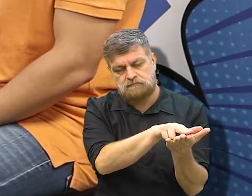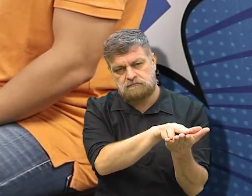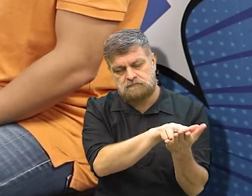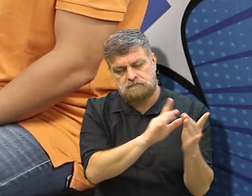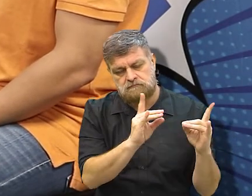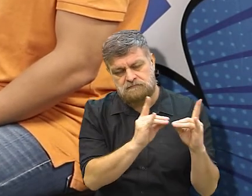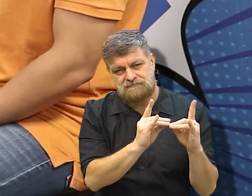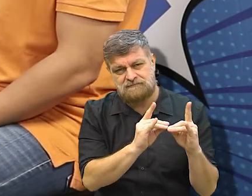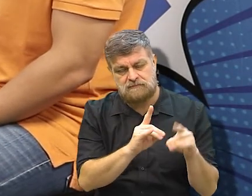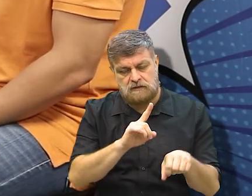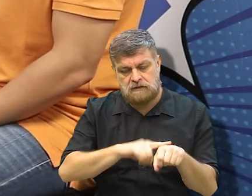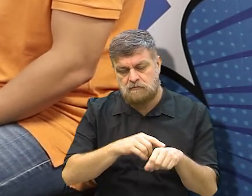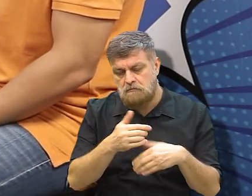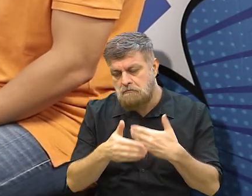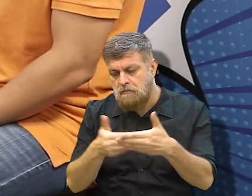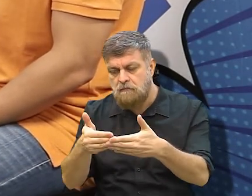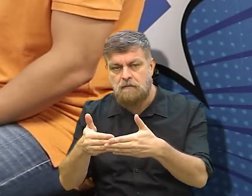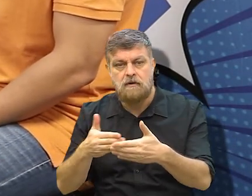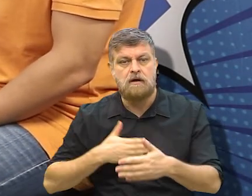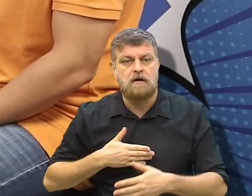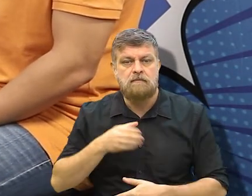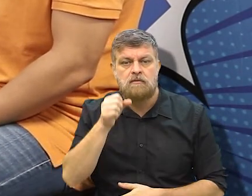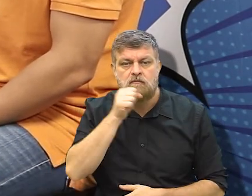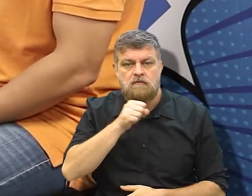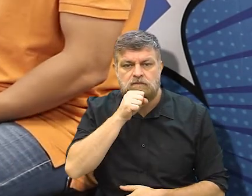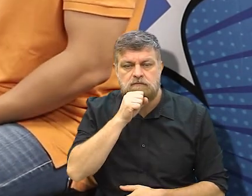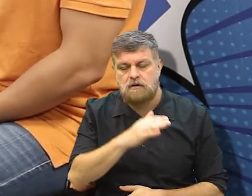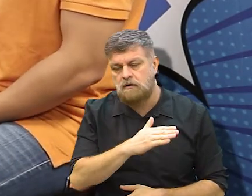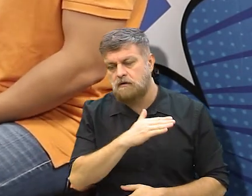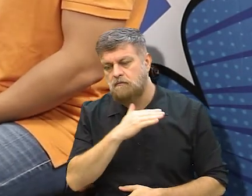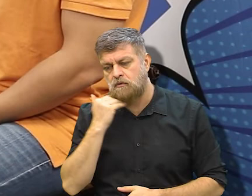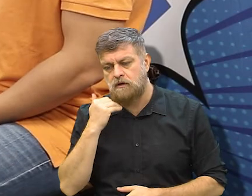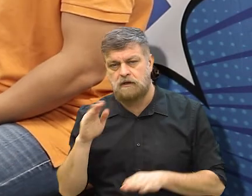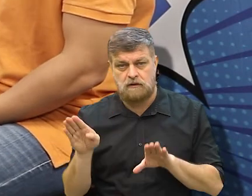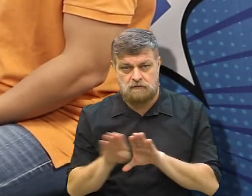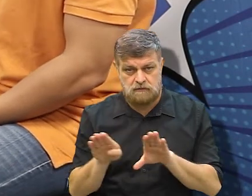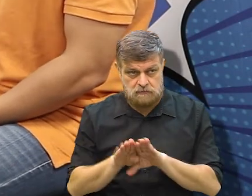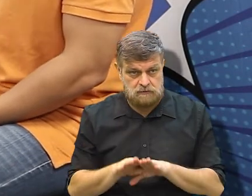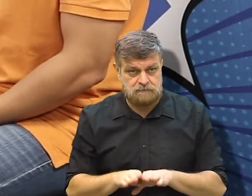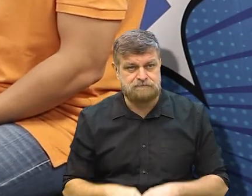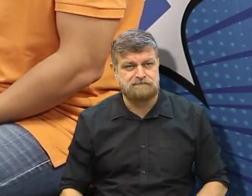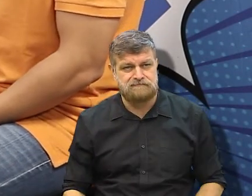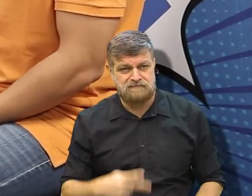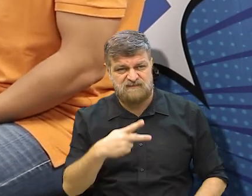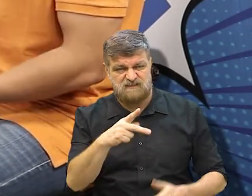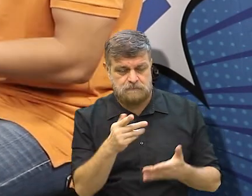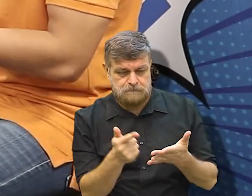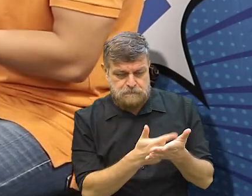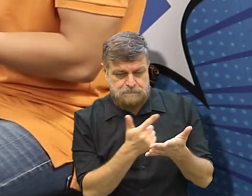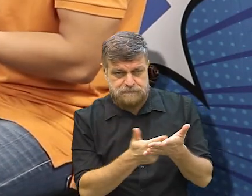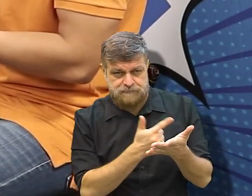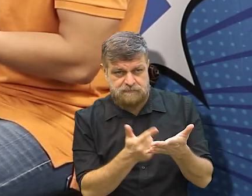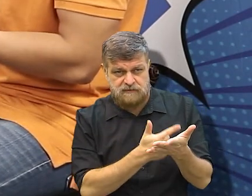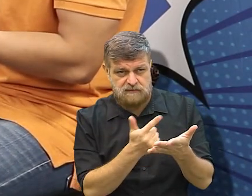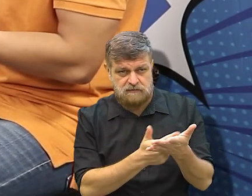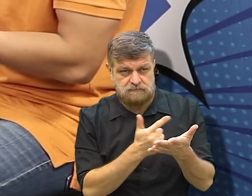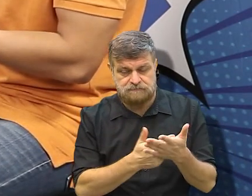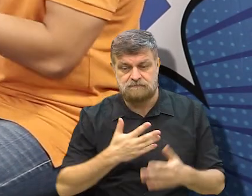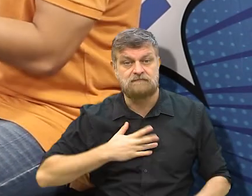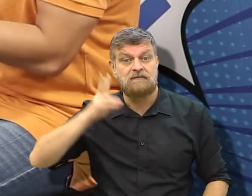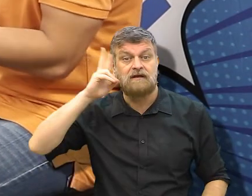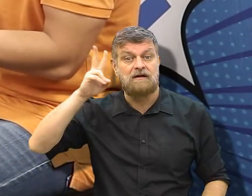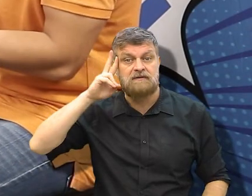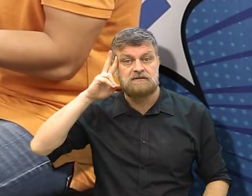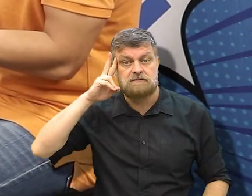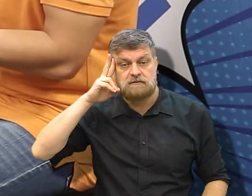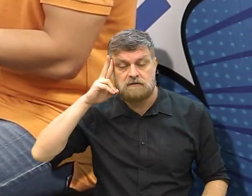também, pouco tempo depois, ele partiu. E, agora, sobre o livro, é praticamente a